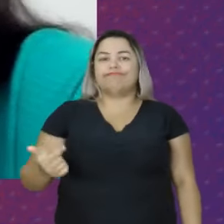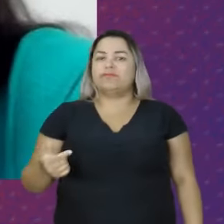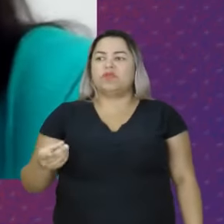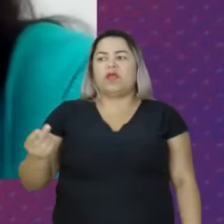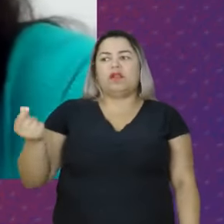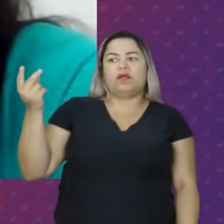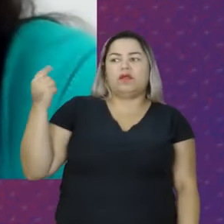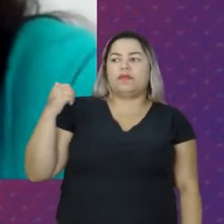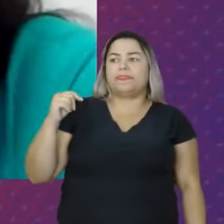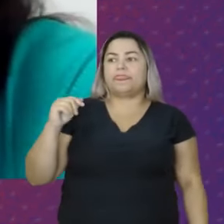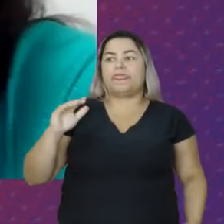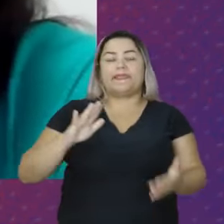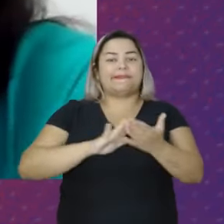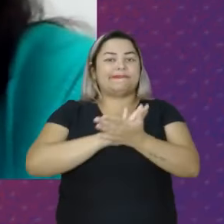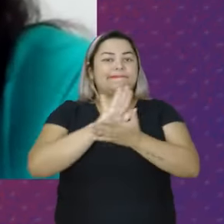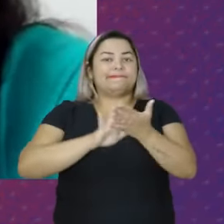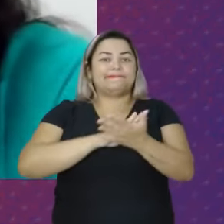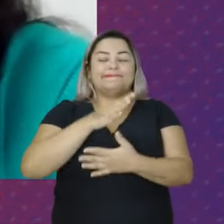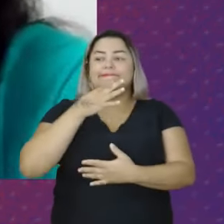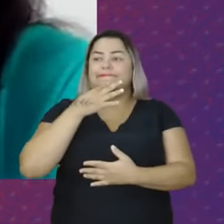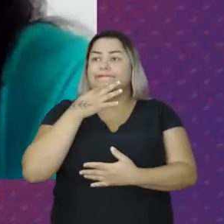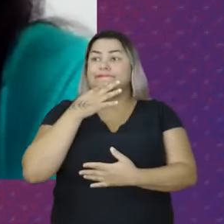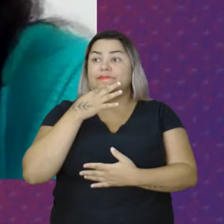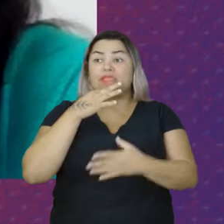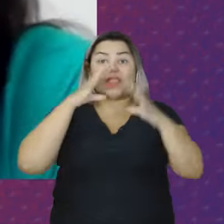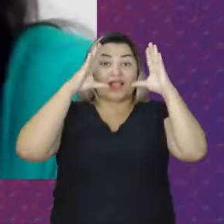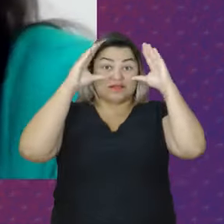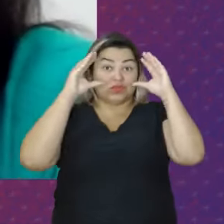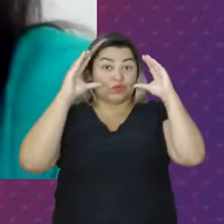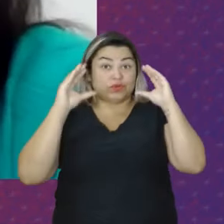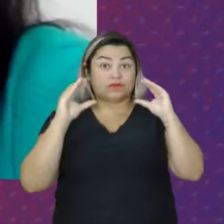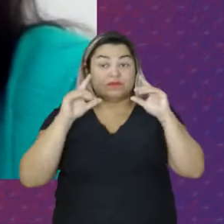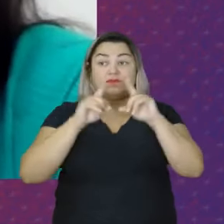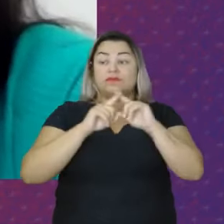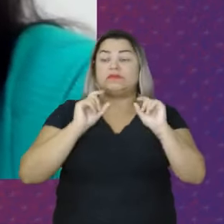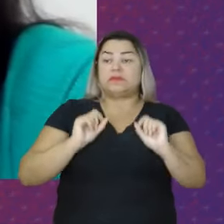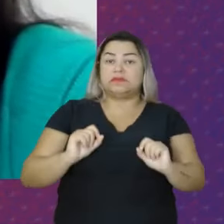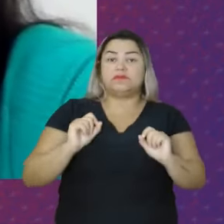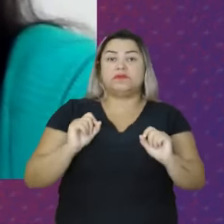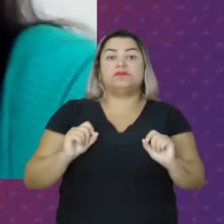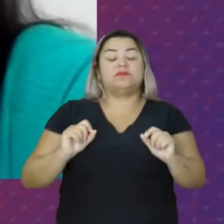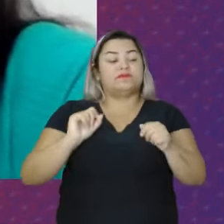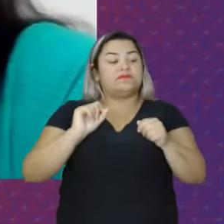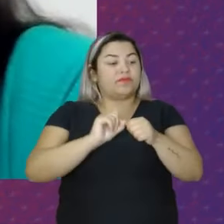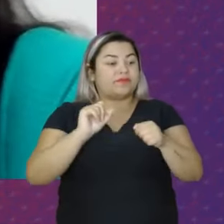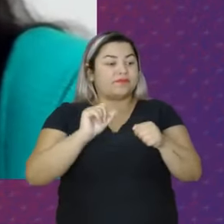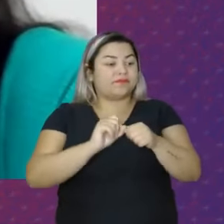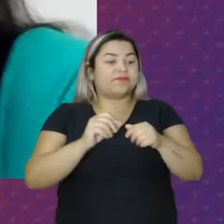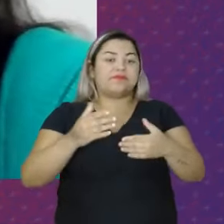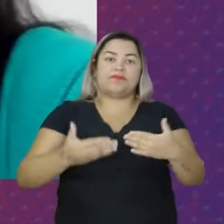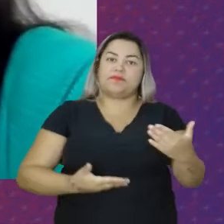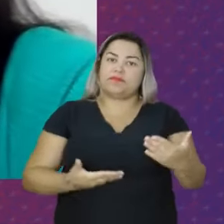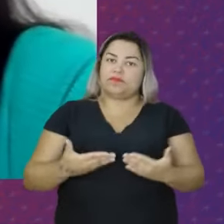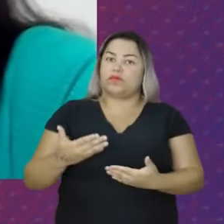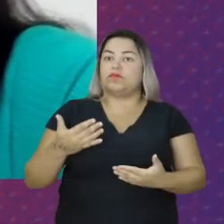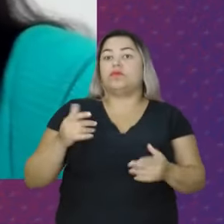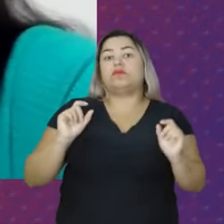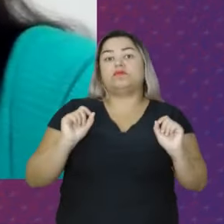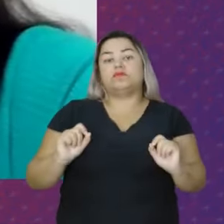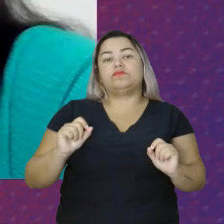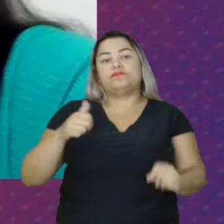época Nenhum Conhecimento Nem expertise Para poder montar Um serviço Como o Ligue 180